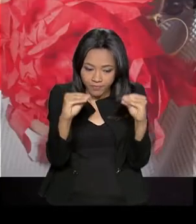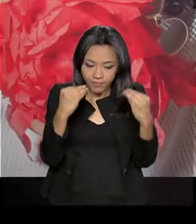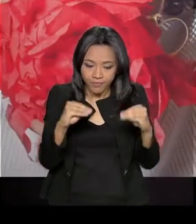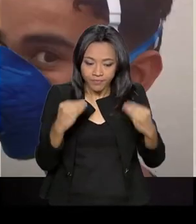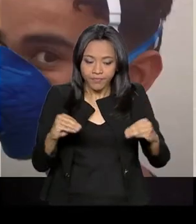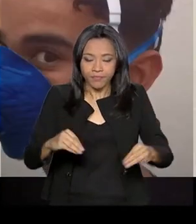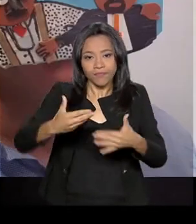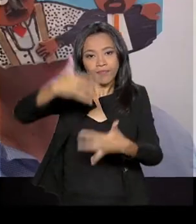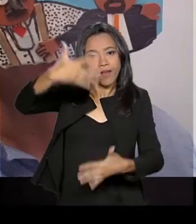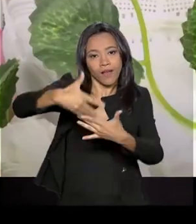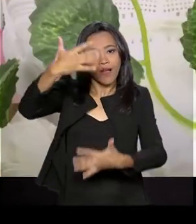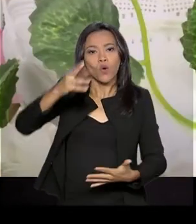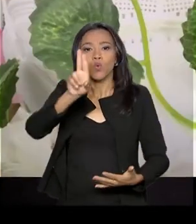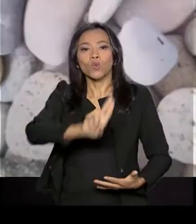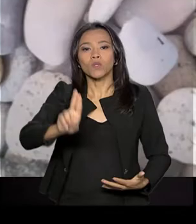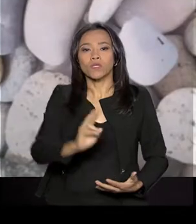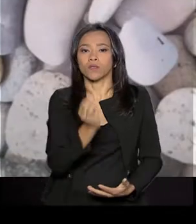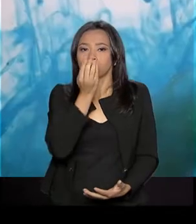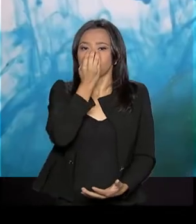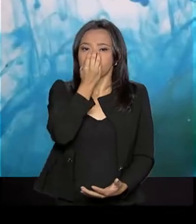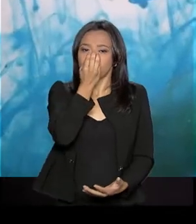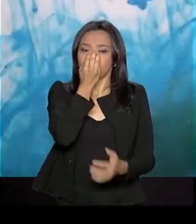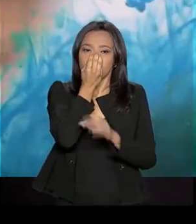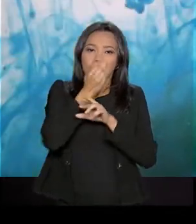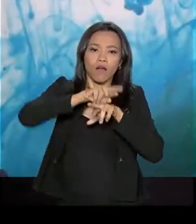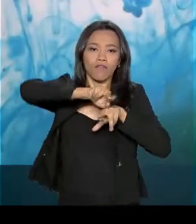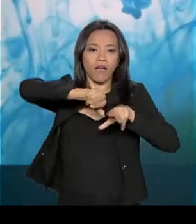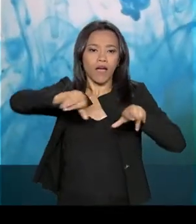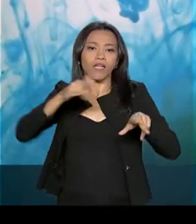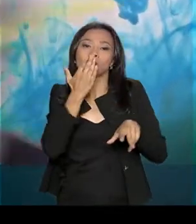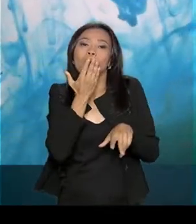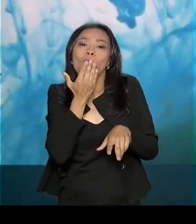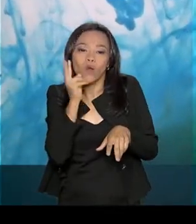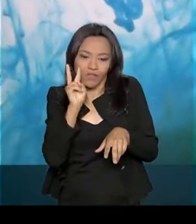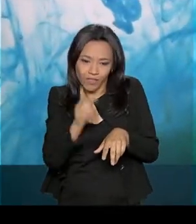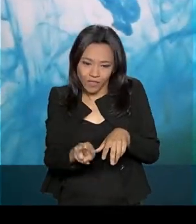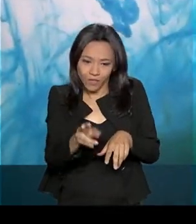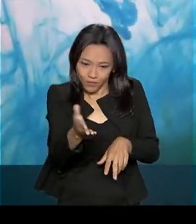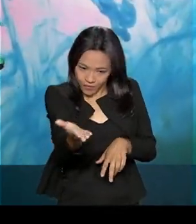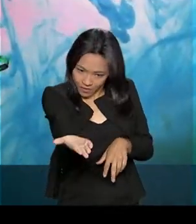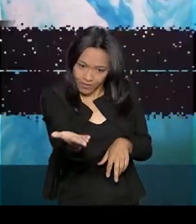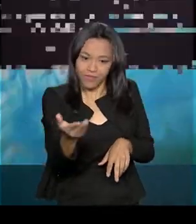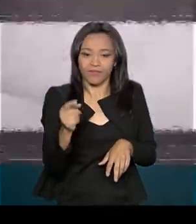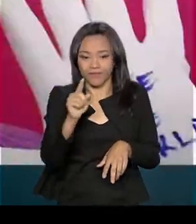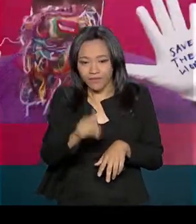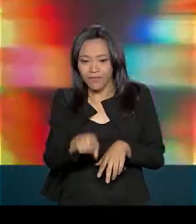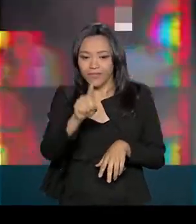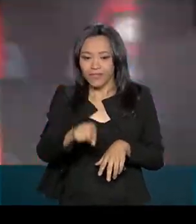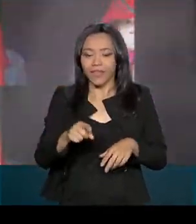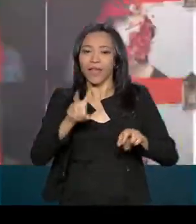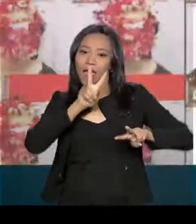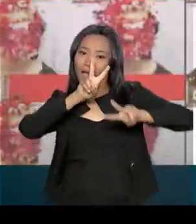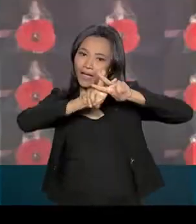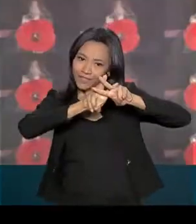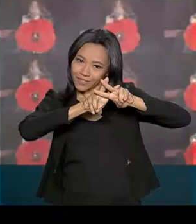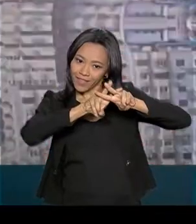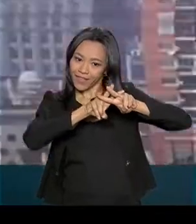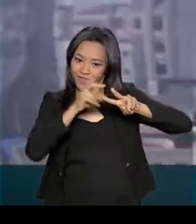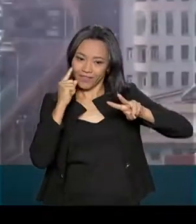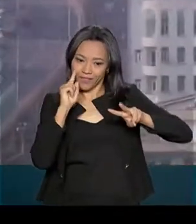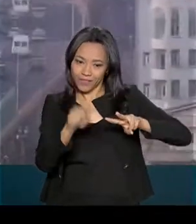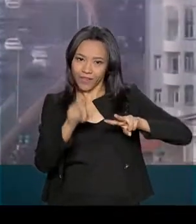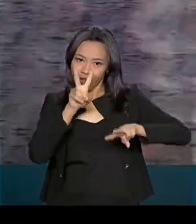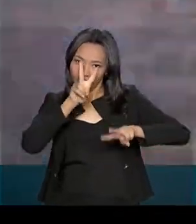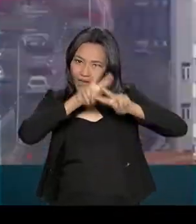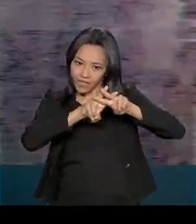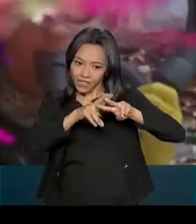utilizando os máscaras de todas as cores e formatos que você vê aí no nosso vídeo, acompanhada da hashtag, aquele simbolozinho da